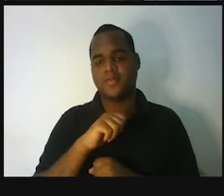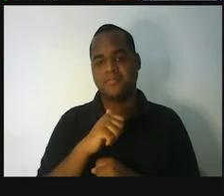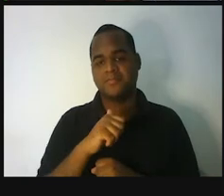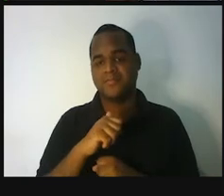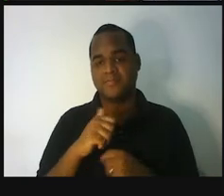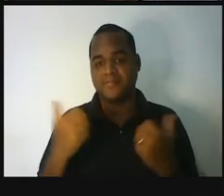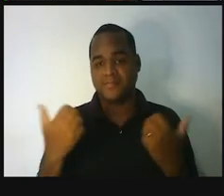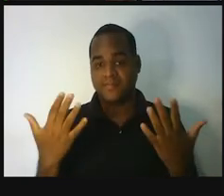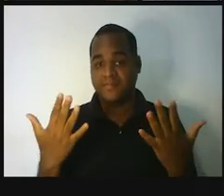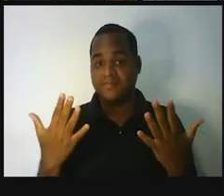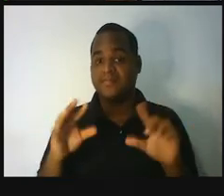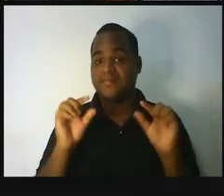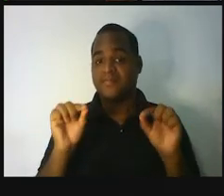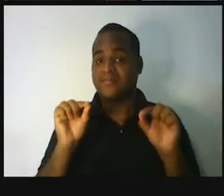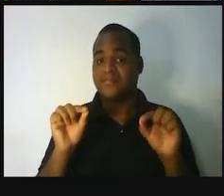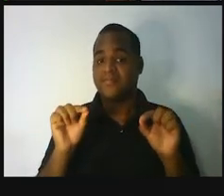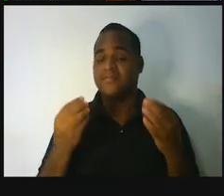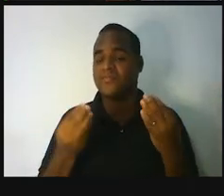e aí